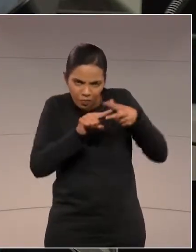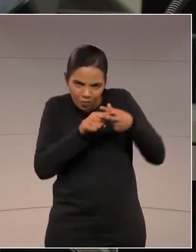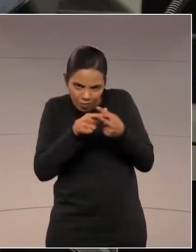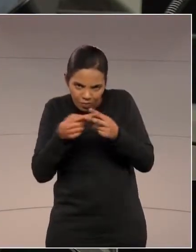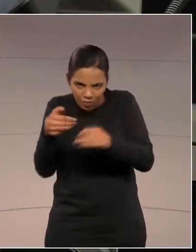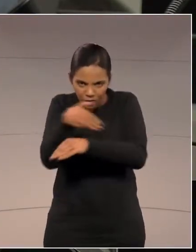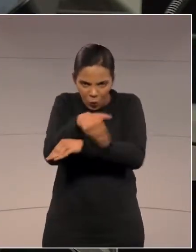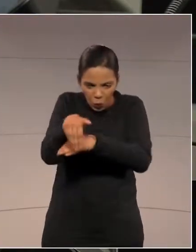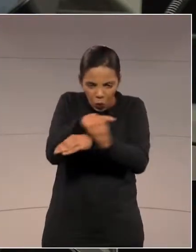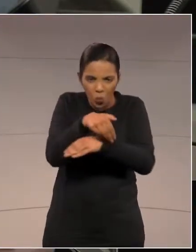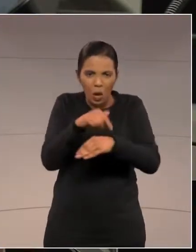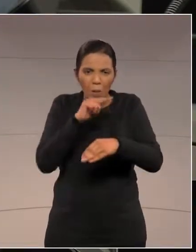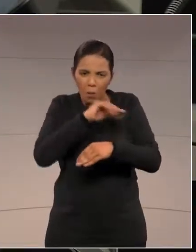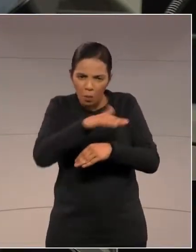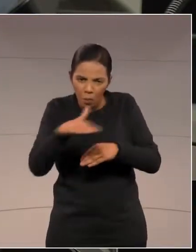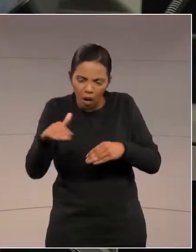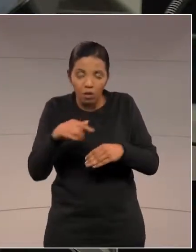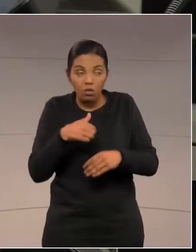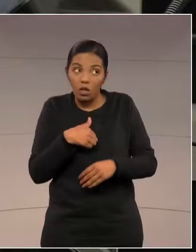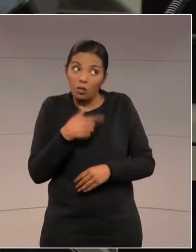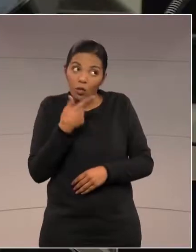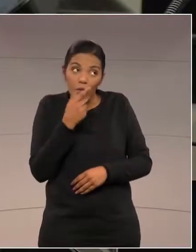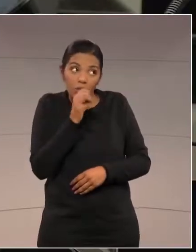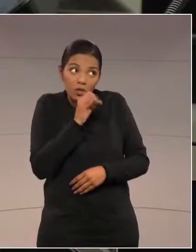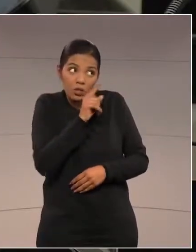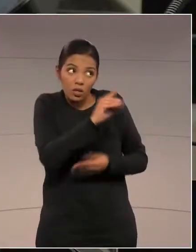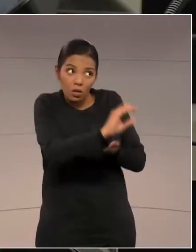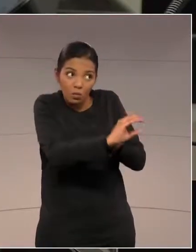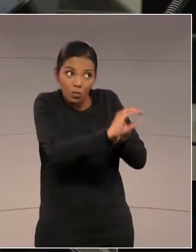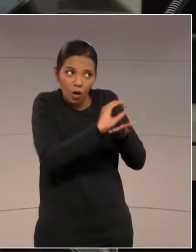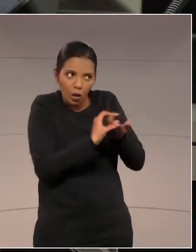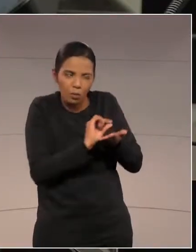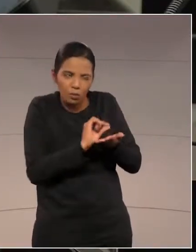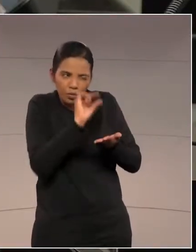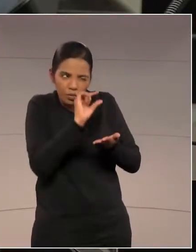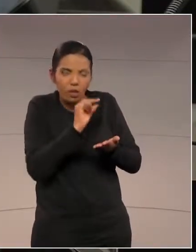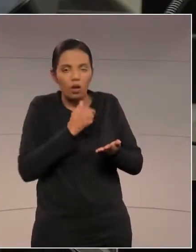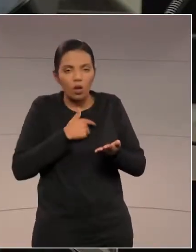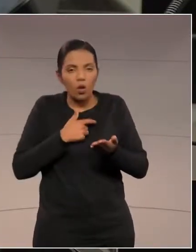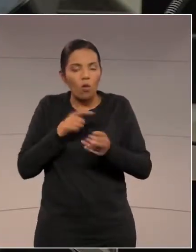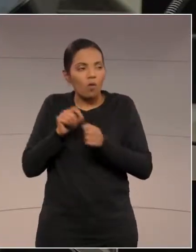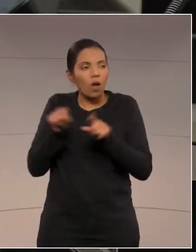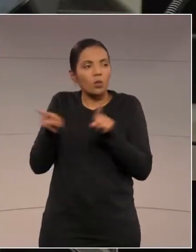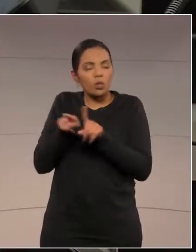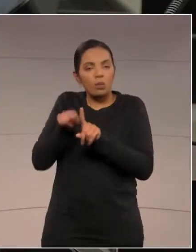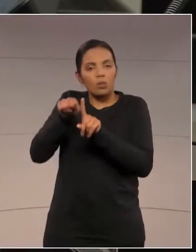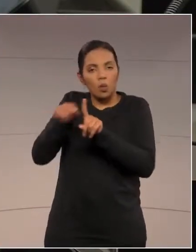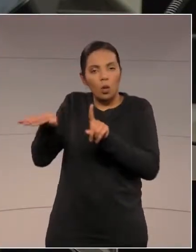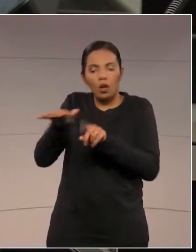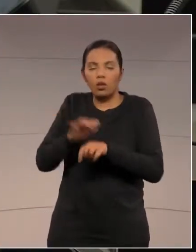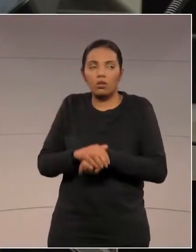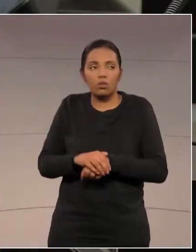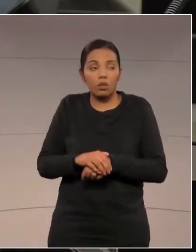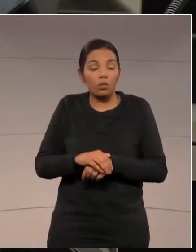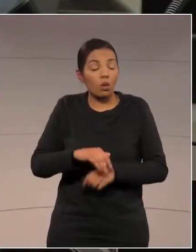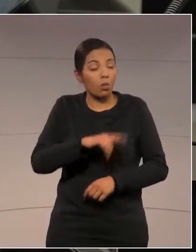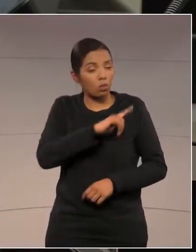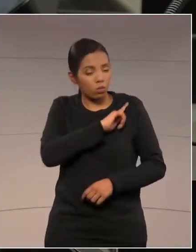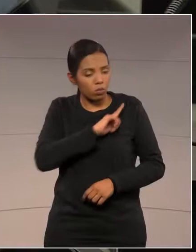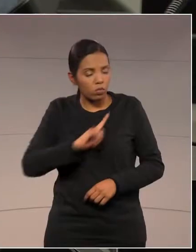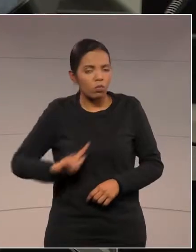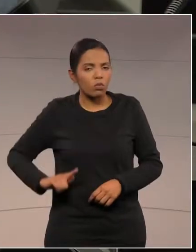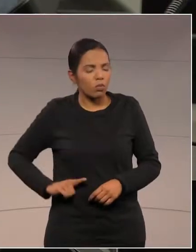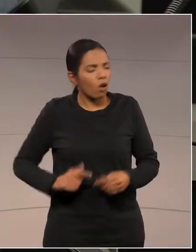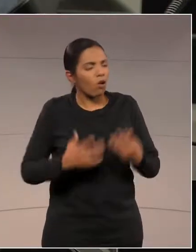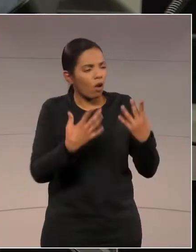com um pequeno ajuste eu faço também a de Guaratuba. E o Ratinho mandou que fosse